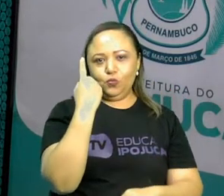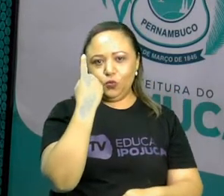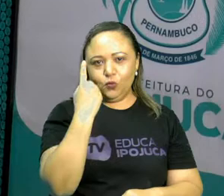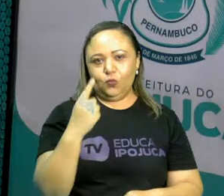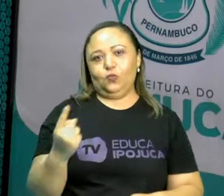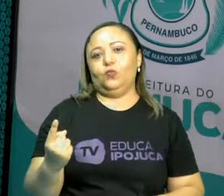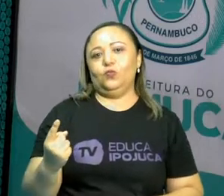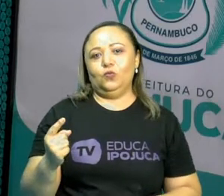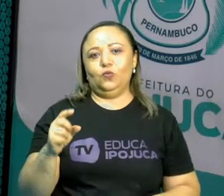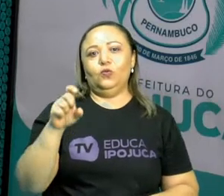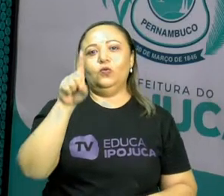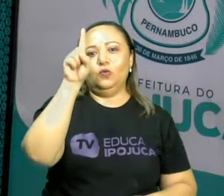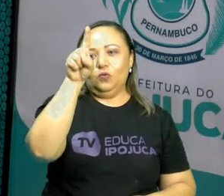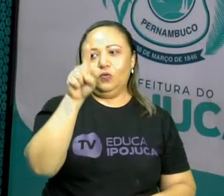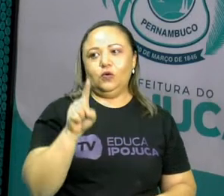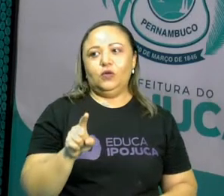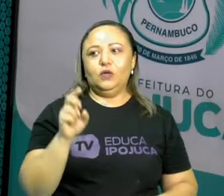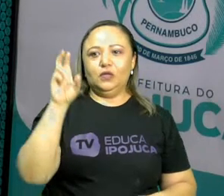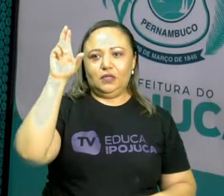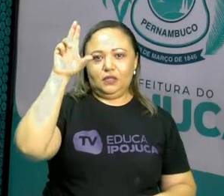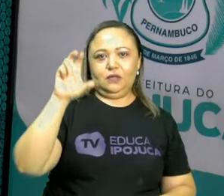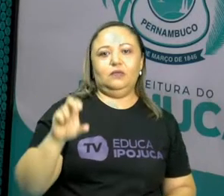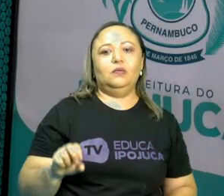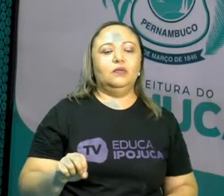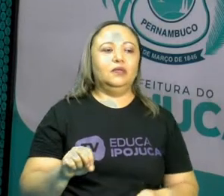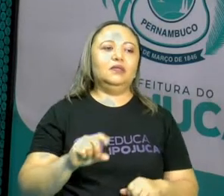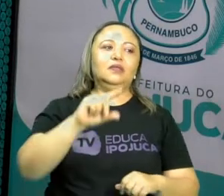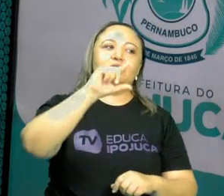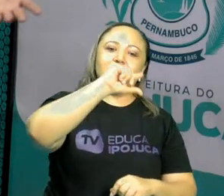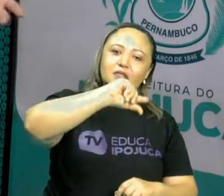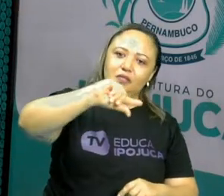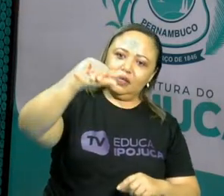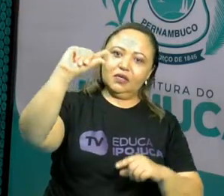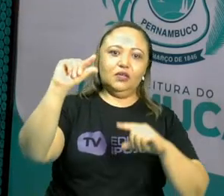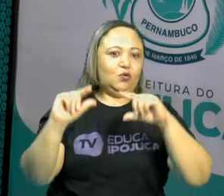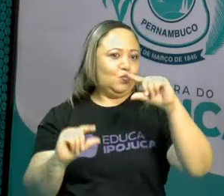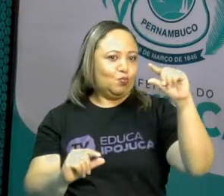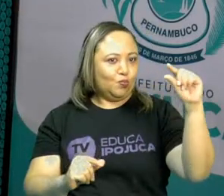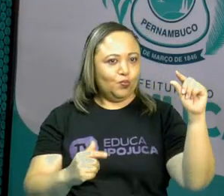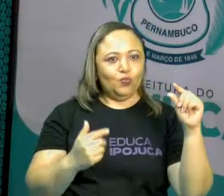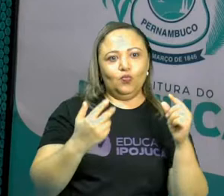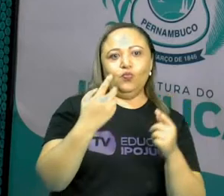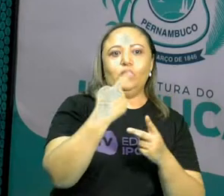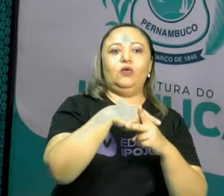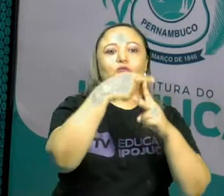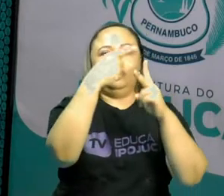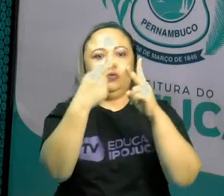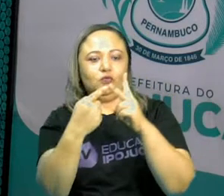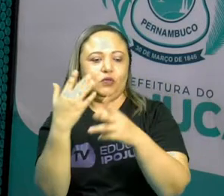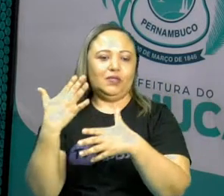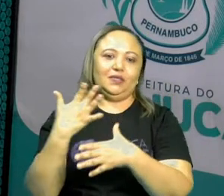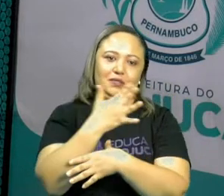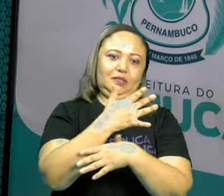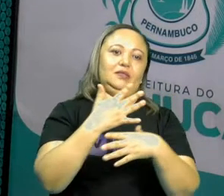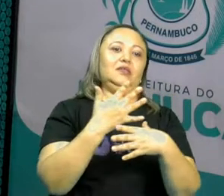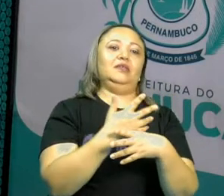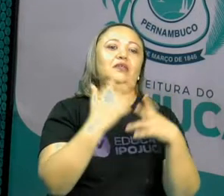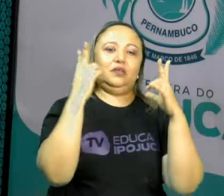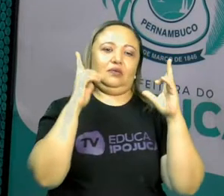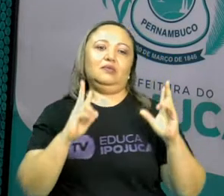saiu um ônibus para Nossa Senhora do Ó, como também saiu um novo ônibus para Camela.